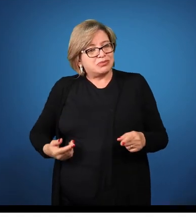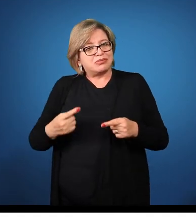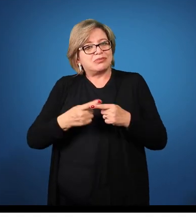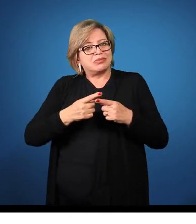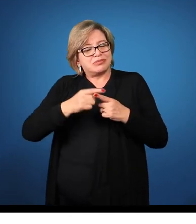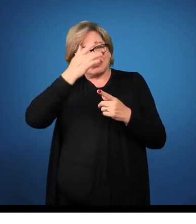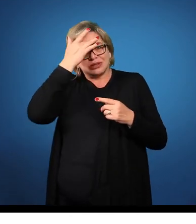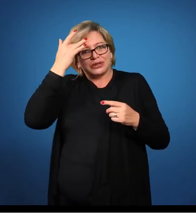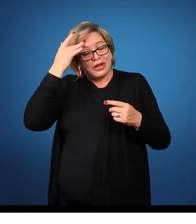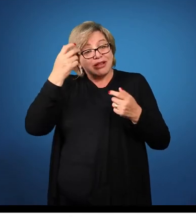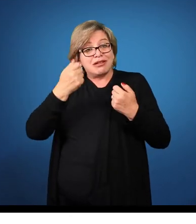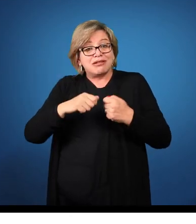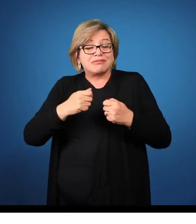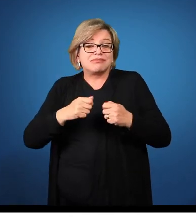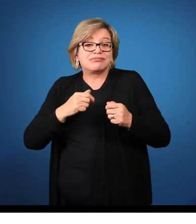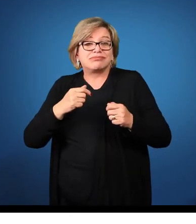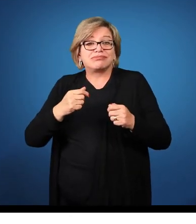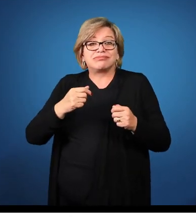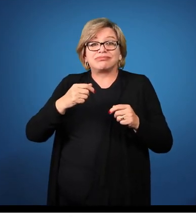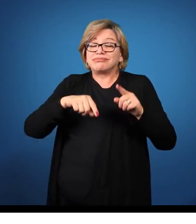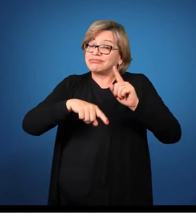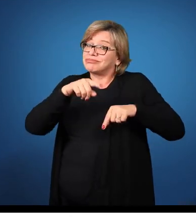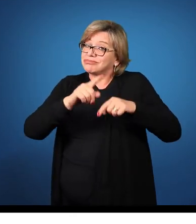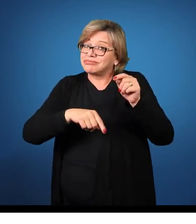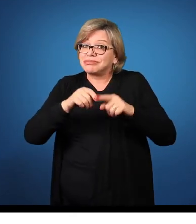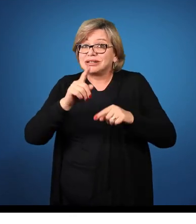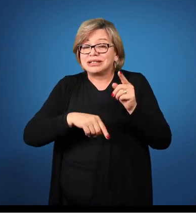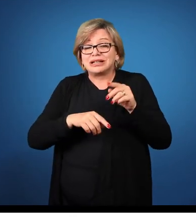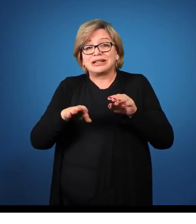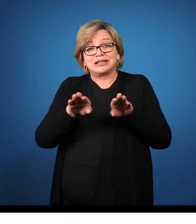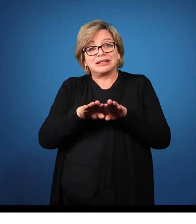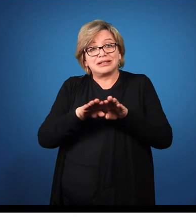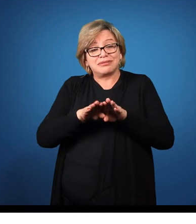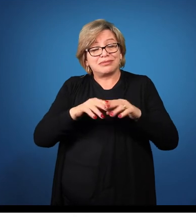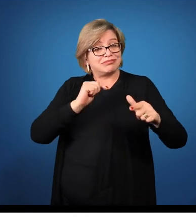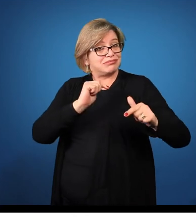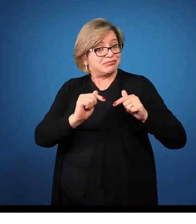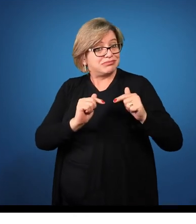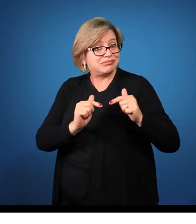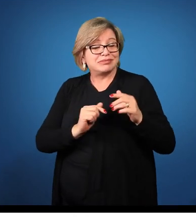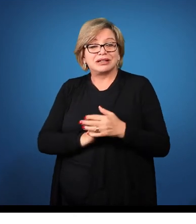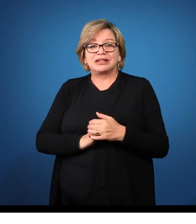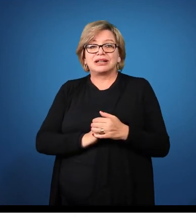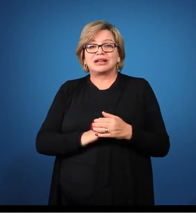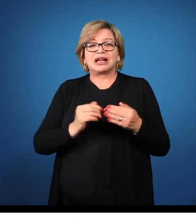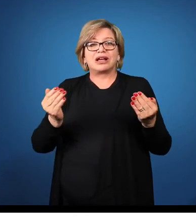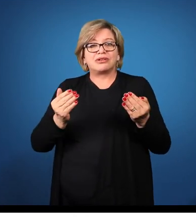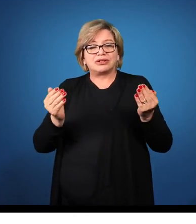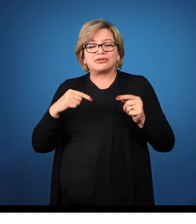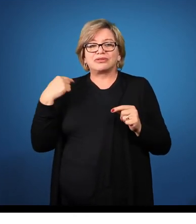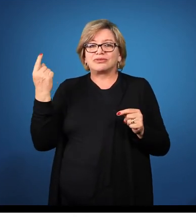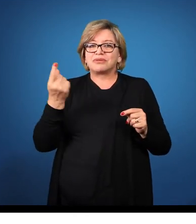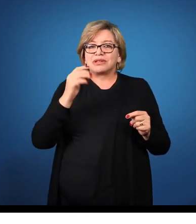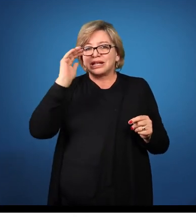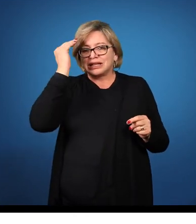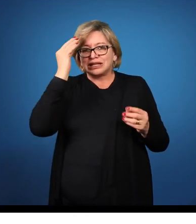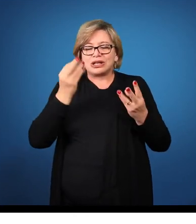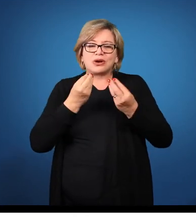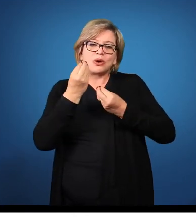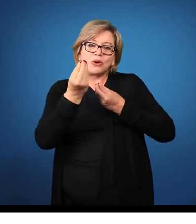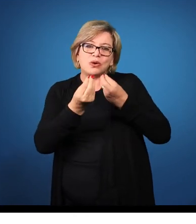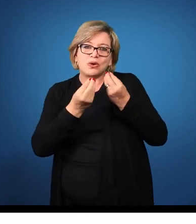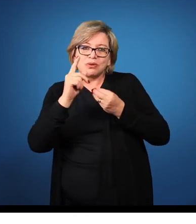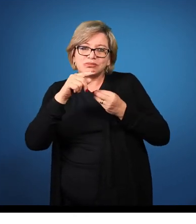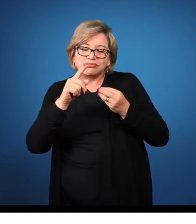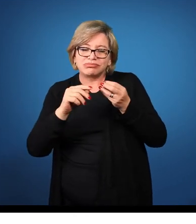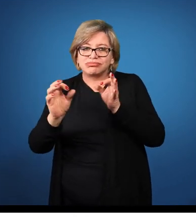grande por serviços e por produtos. Portanto, então nós vamos entender como é que funciona